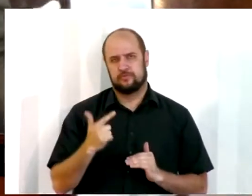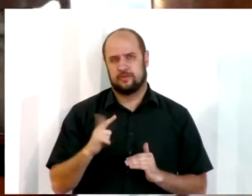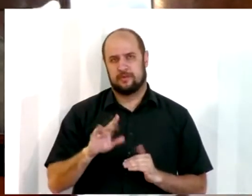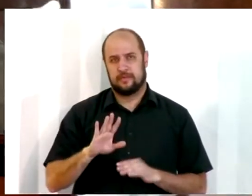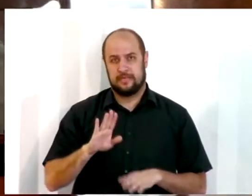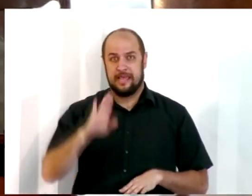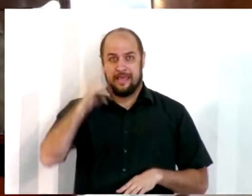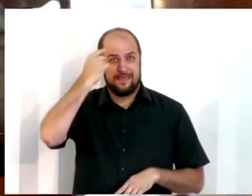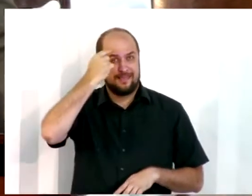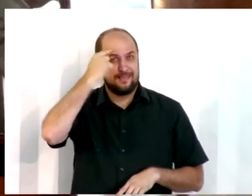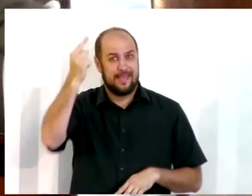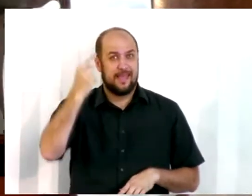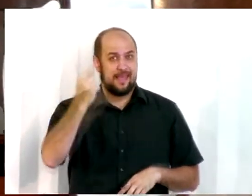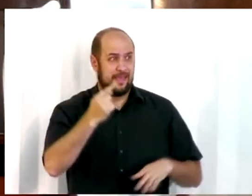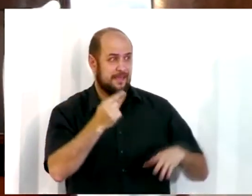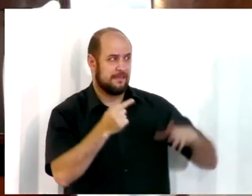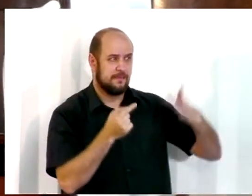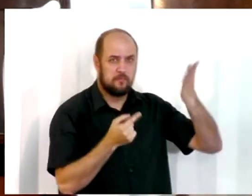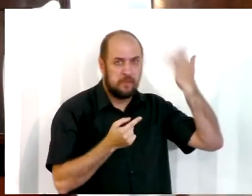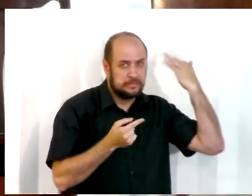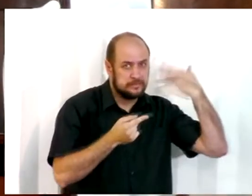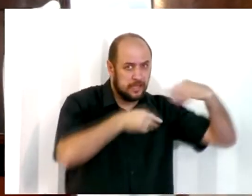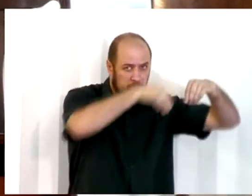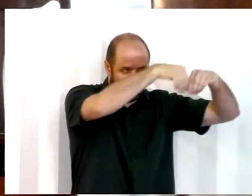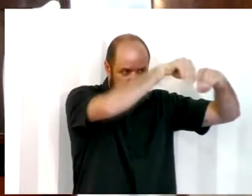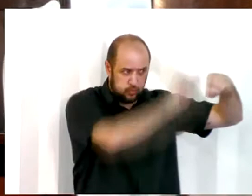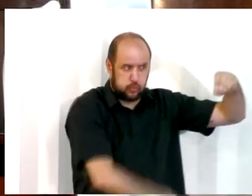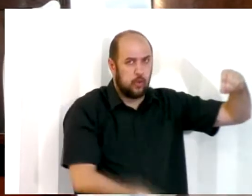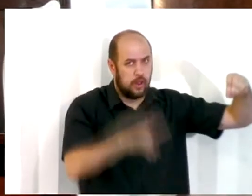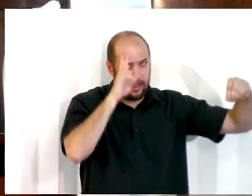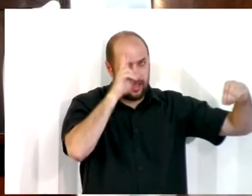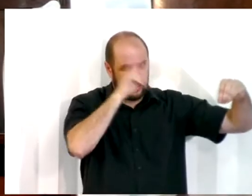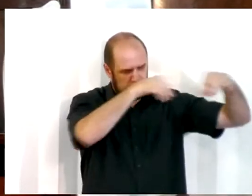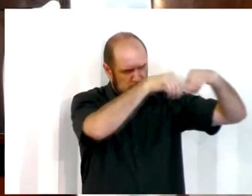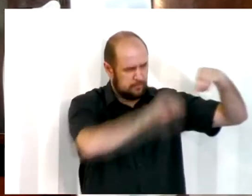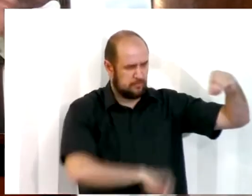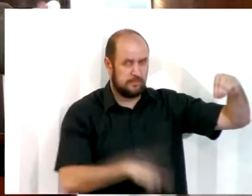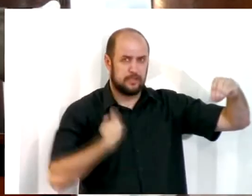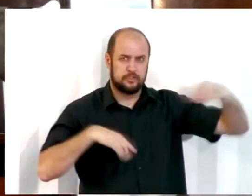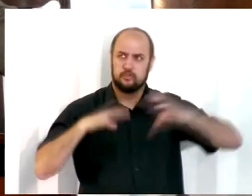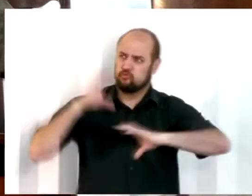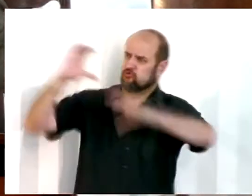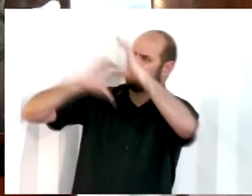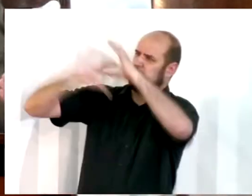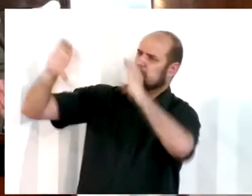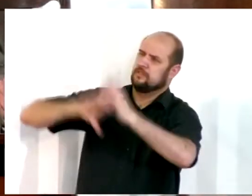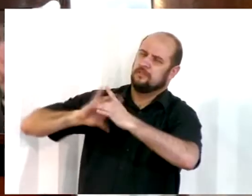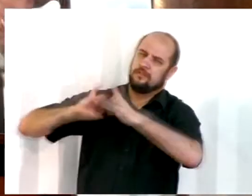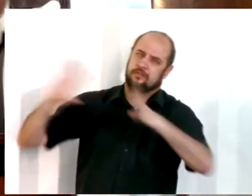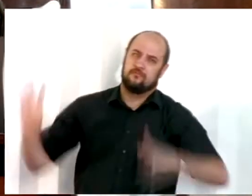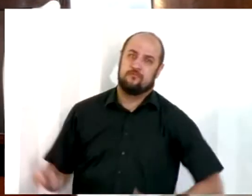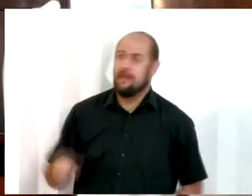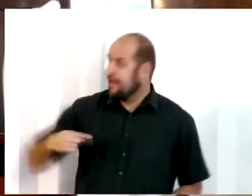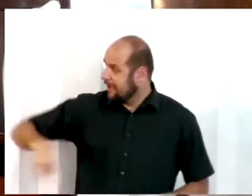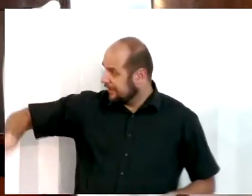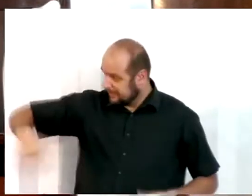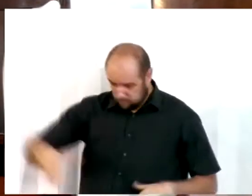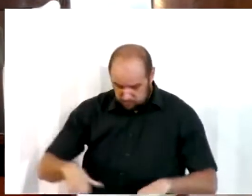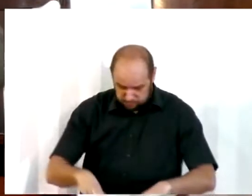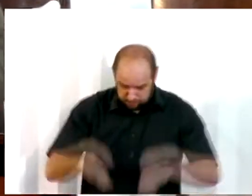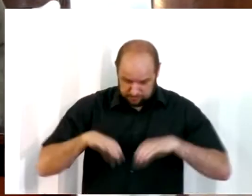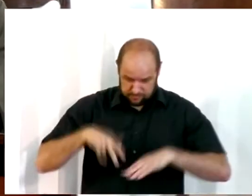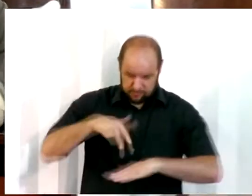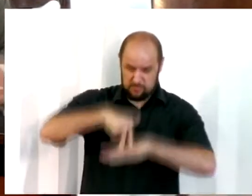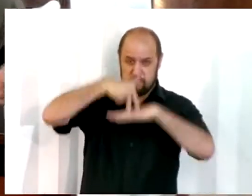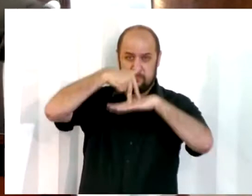Santo dos santos, irmãos. O véu se rasgou. Nós temos livre acesso à presença de Deus. É uma plataforma que facilita a visualização de quem está